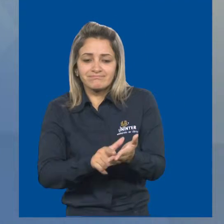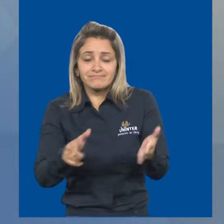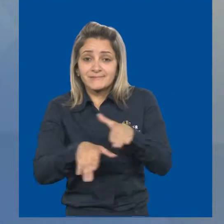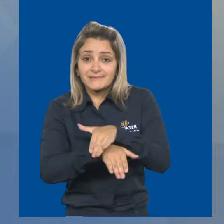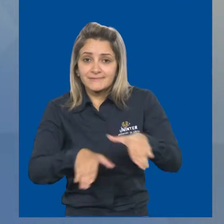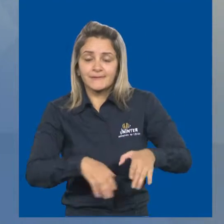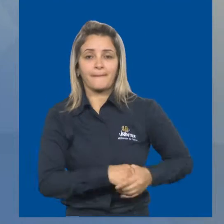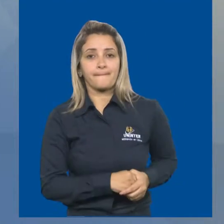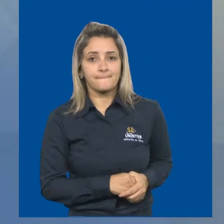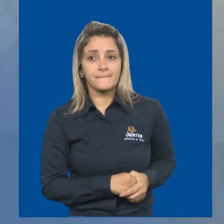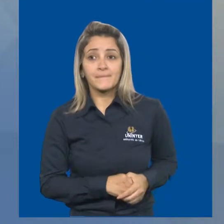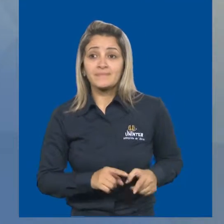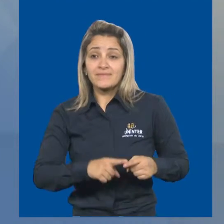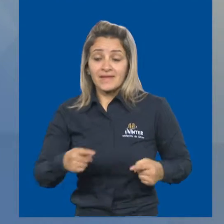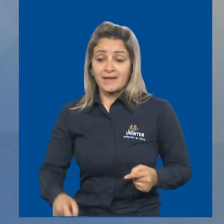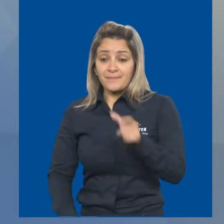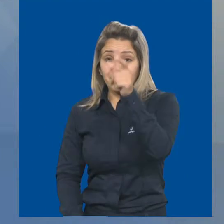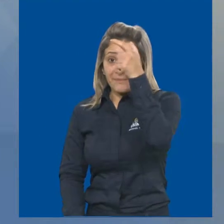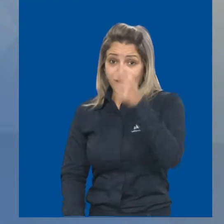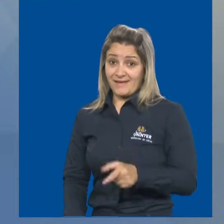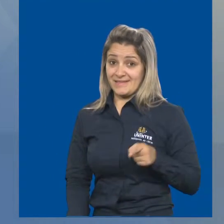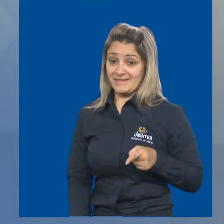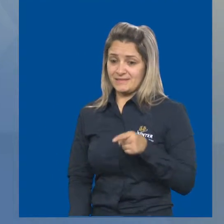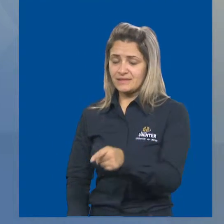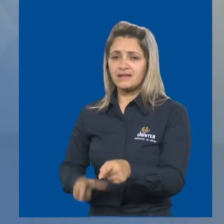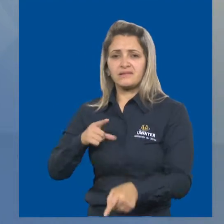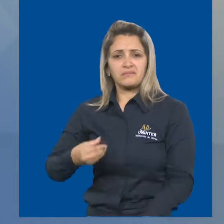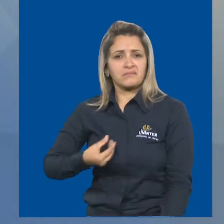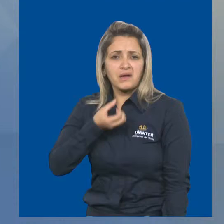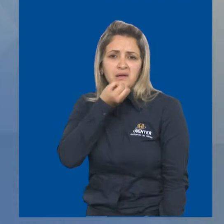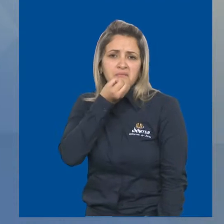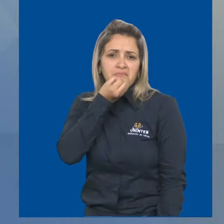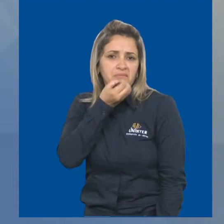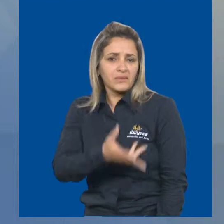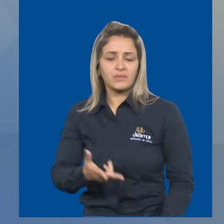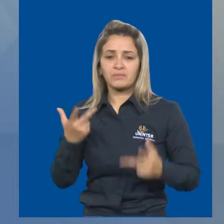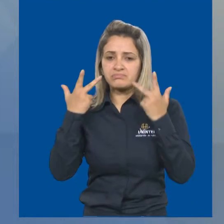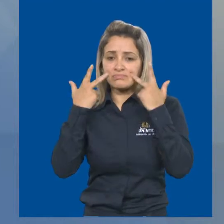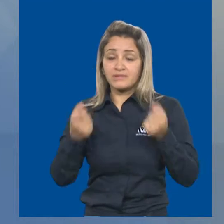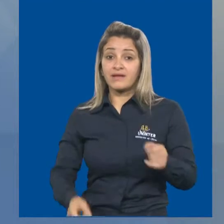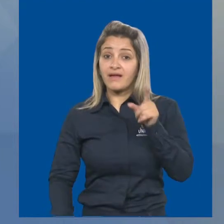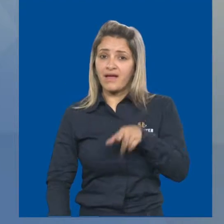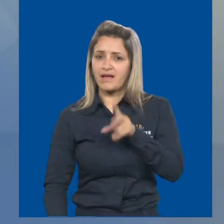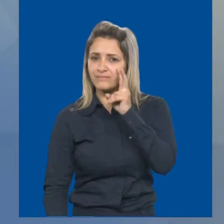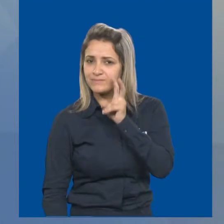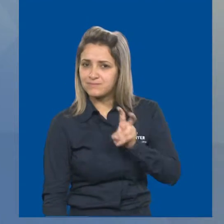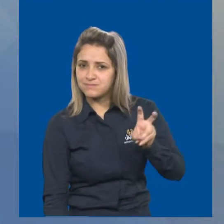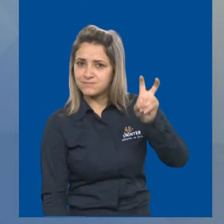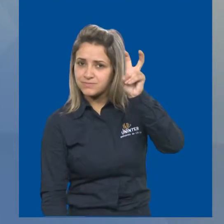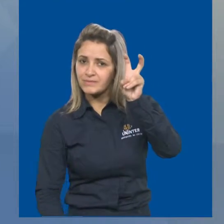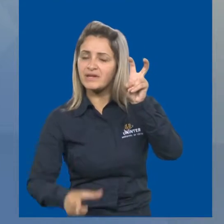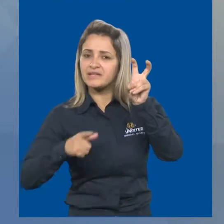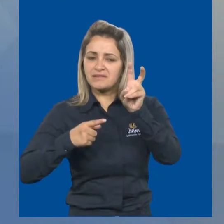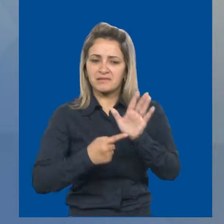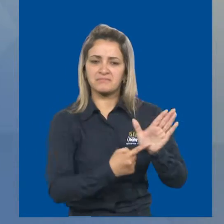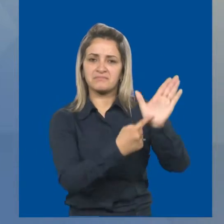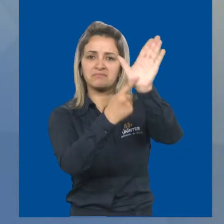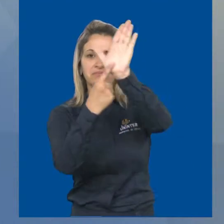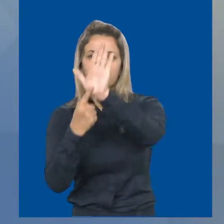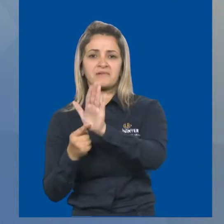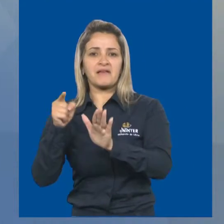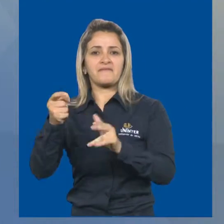o personagem, ele leva uma vida confortável, é um sujeito inteligente, tem prestígio,